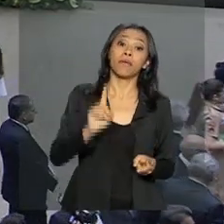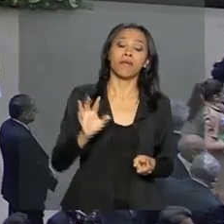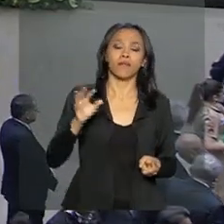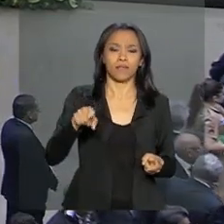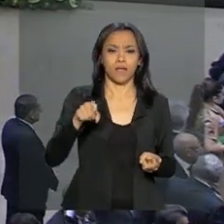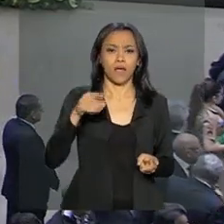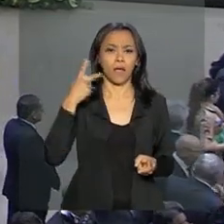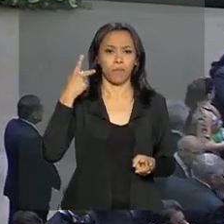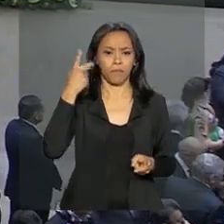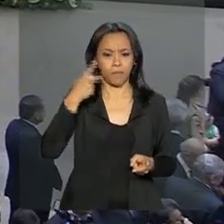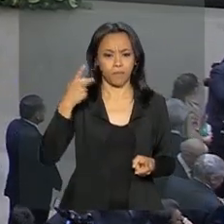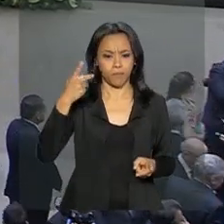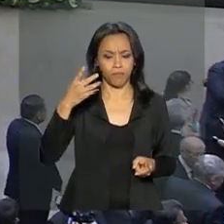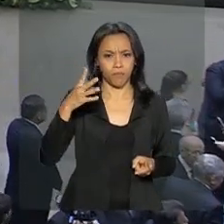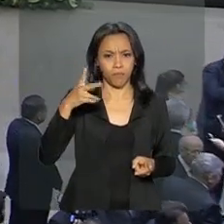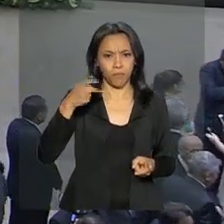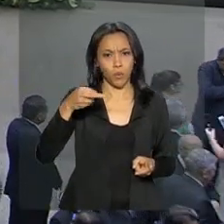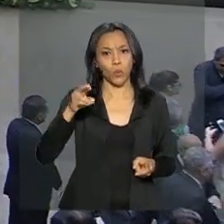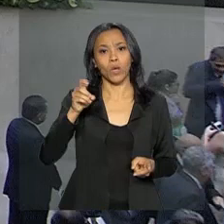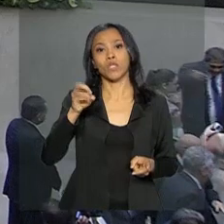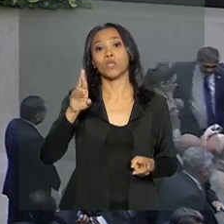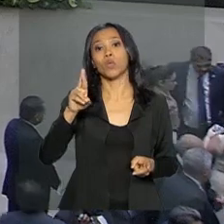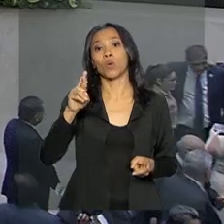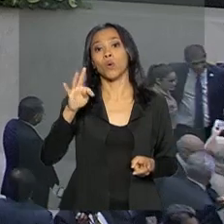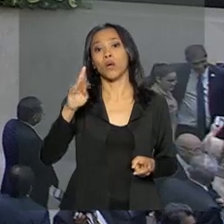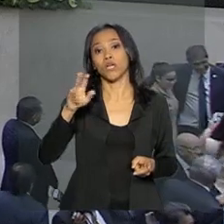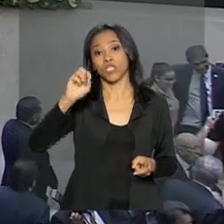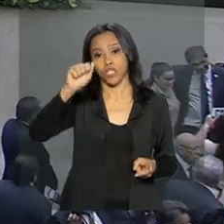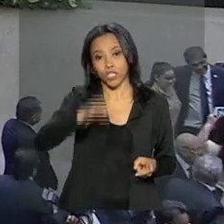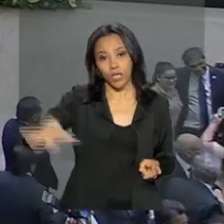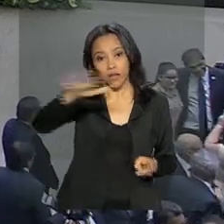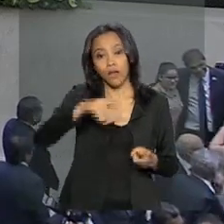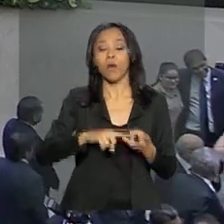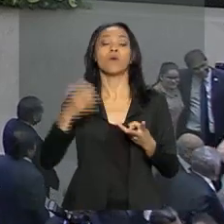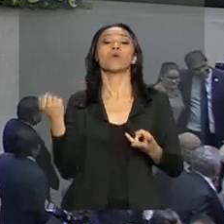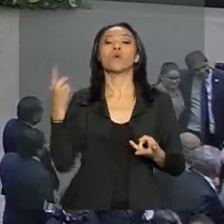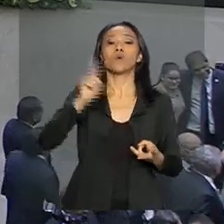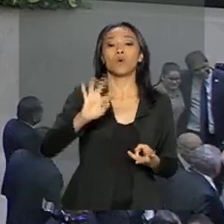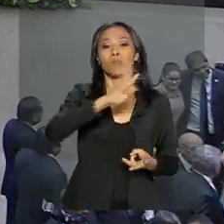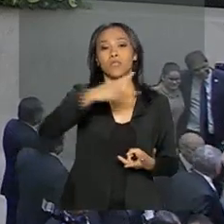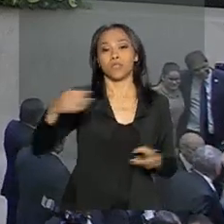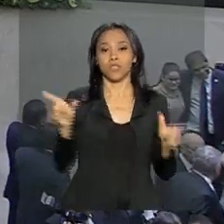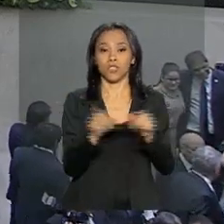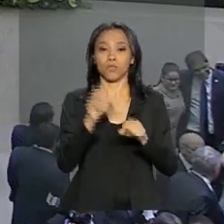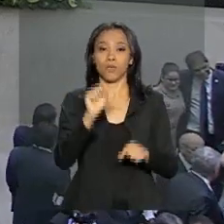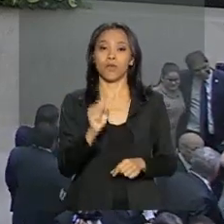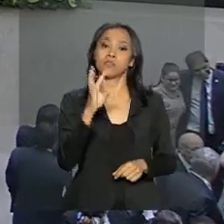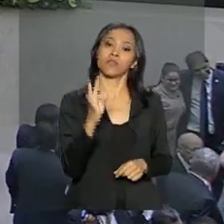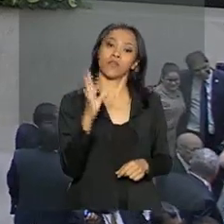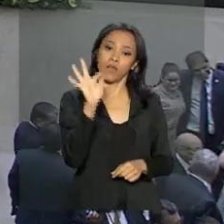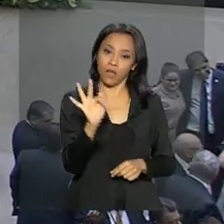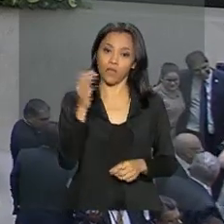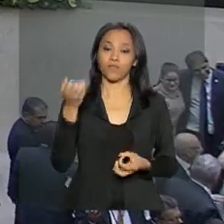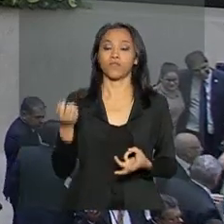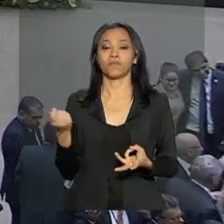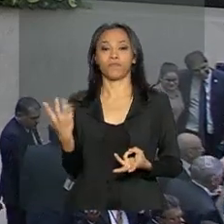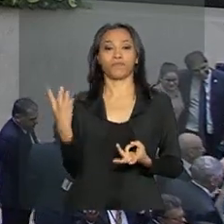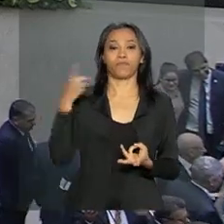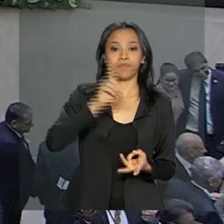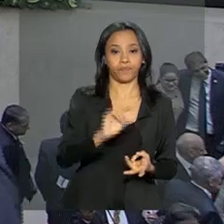-geral da República, Raquel Doge, o presidente do Supremo Tribunal Federal, o ministro Dias Toffoli,